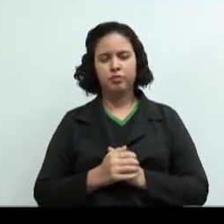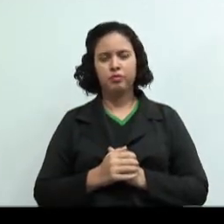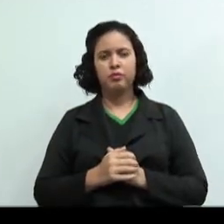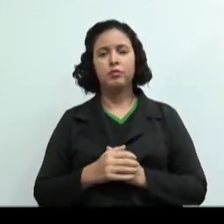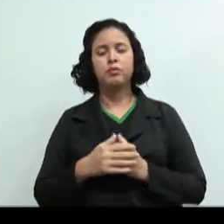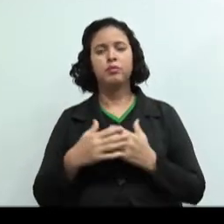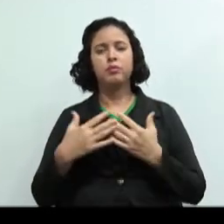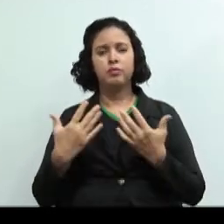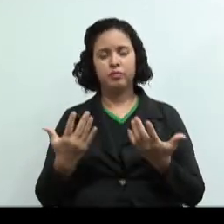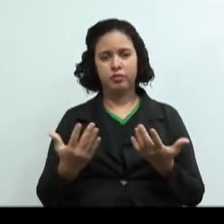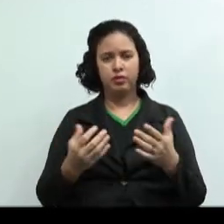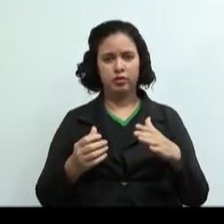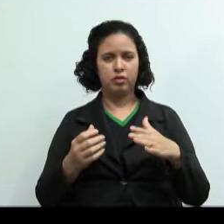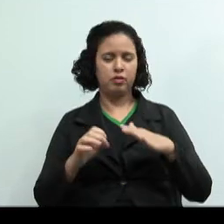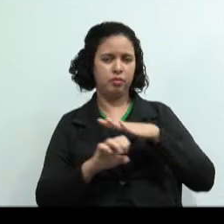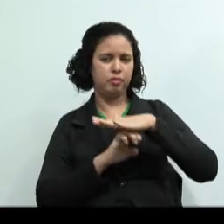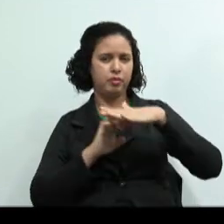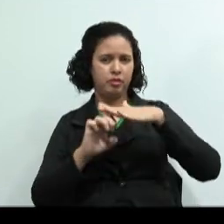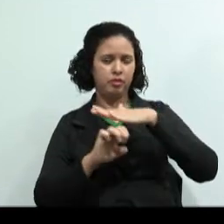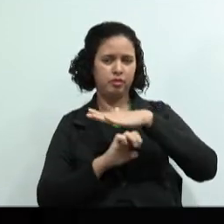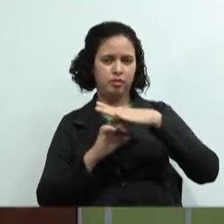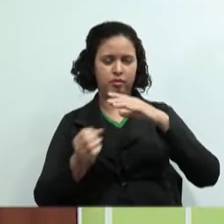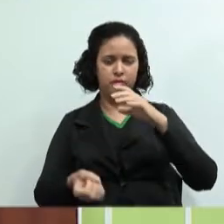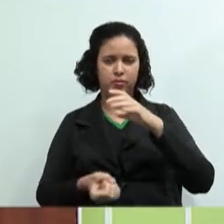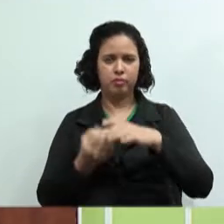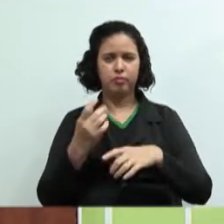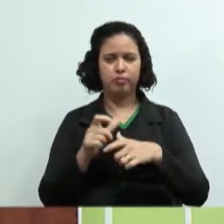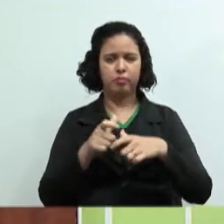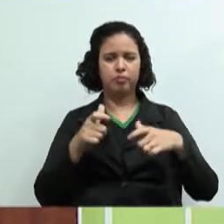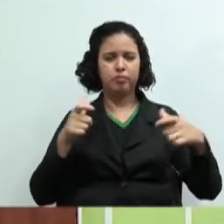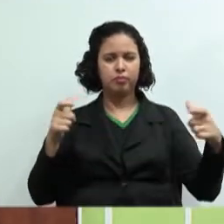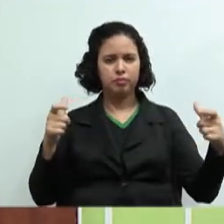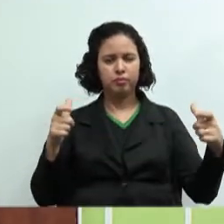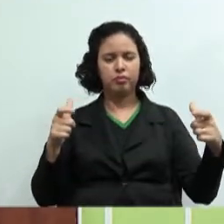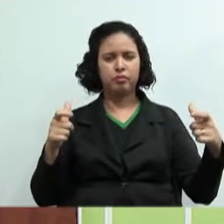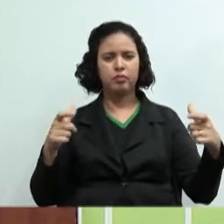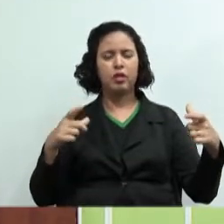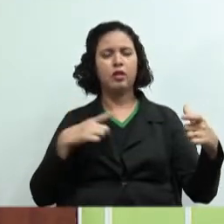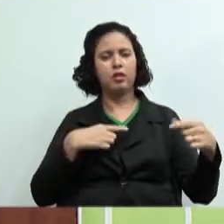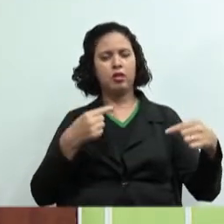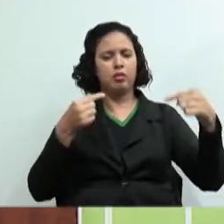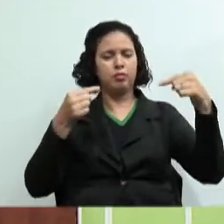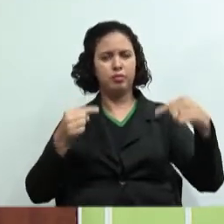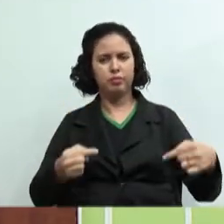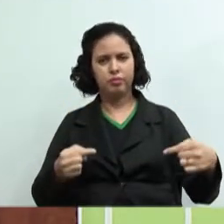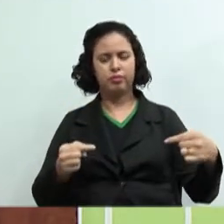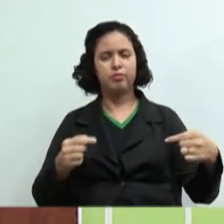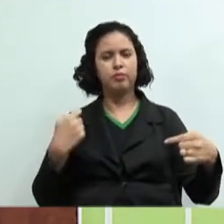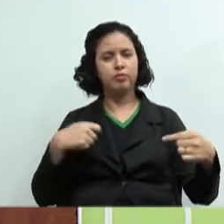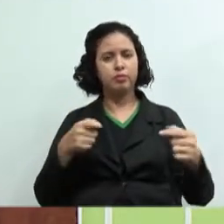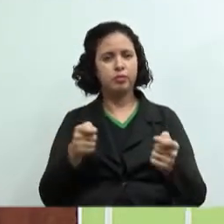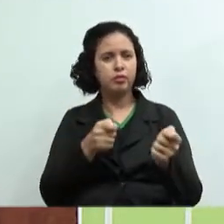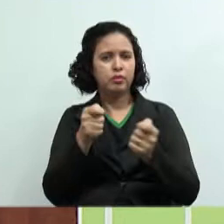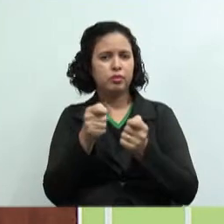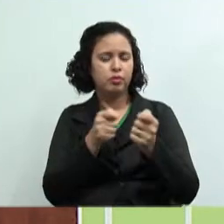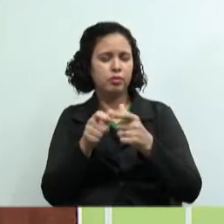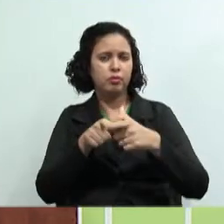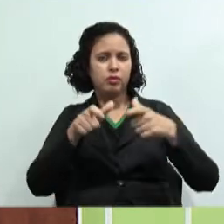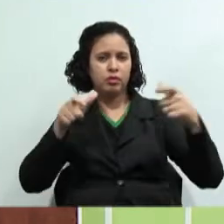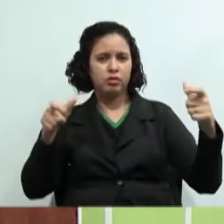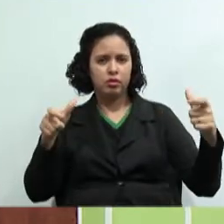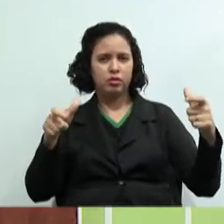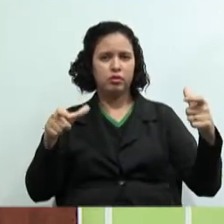grandes empresas, o que aconteceu? Uma maior competição. precisou o quê? Um controle maior dos